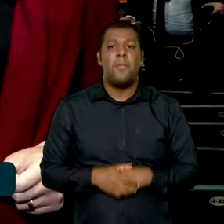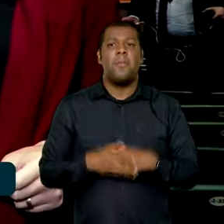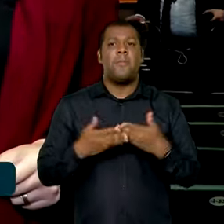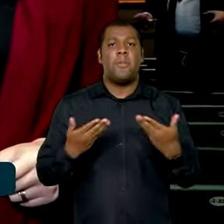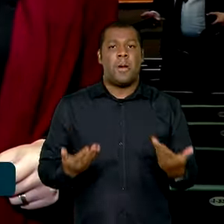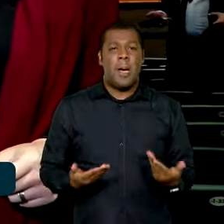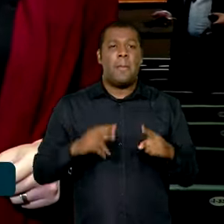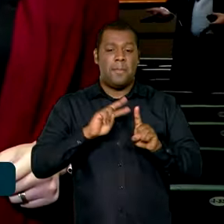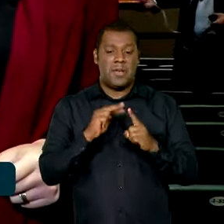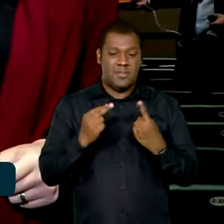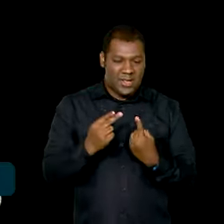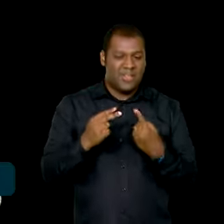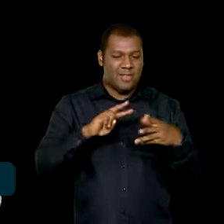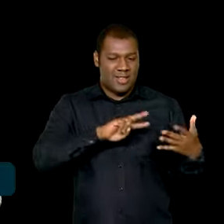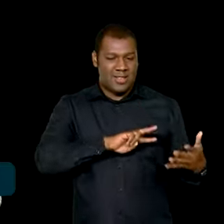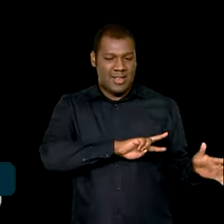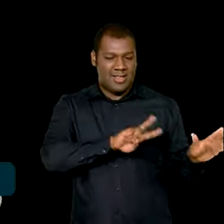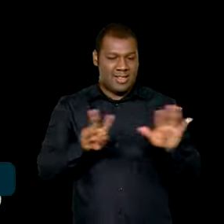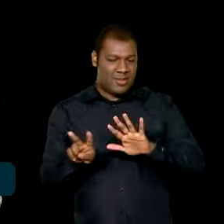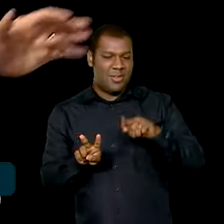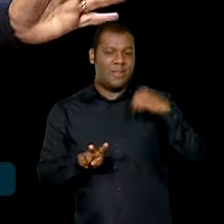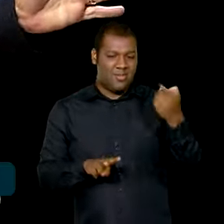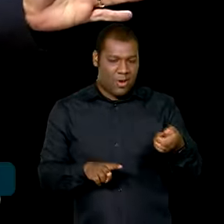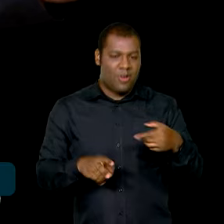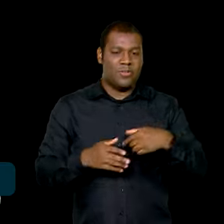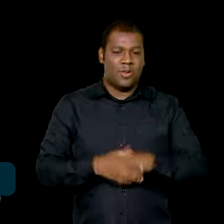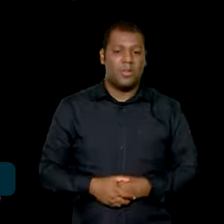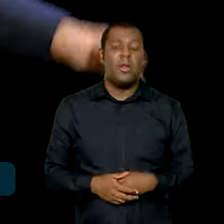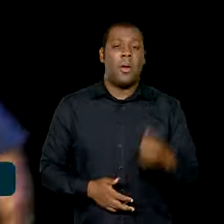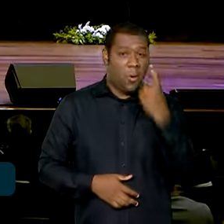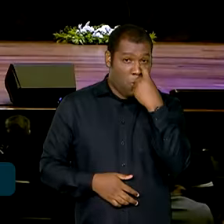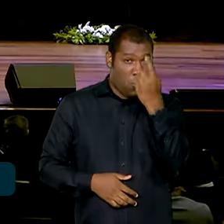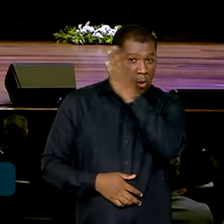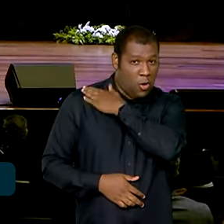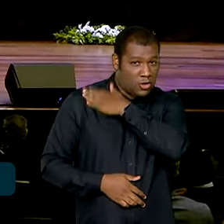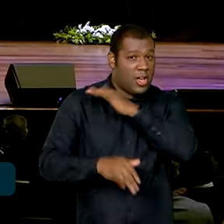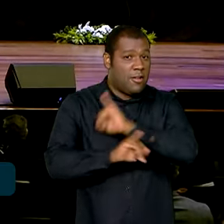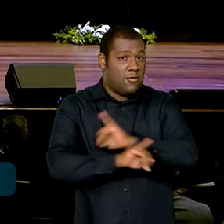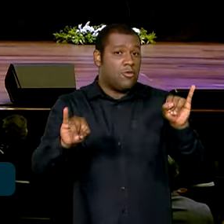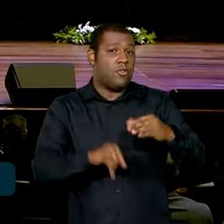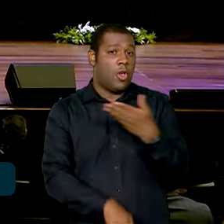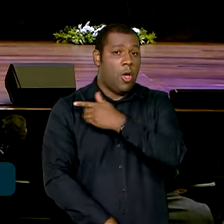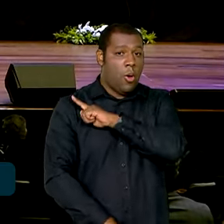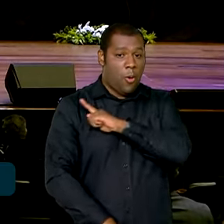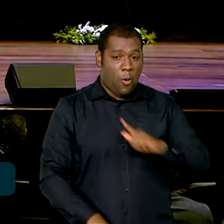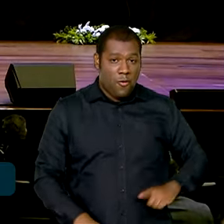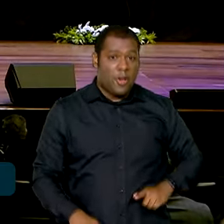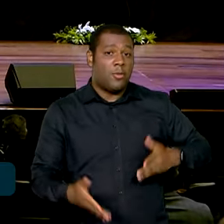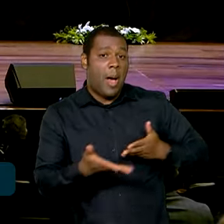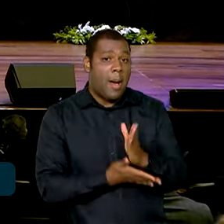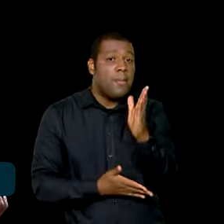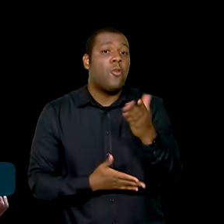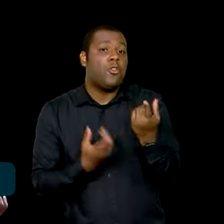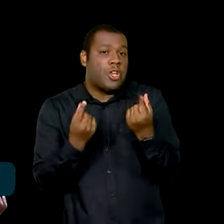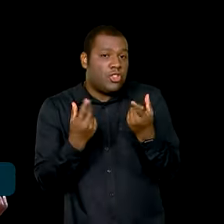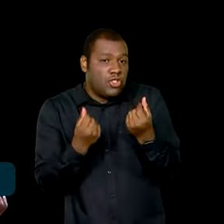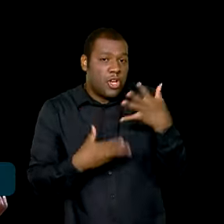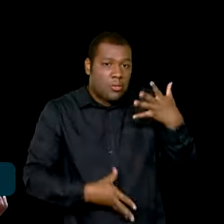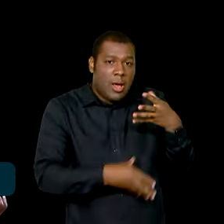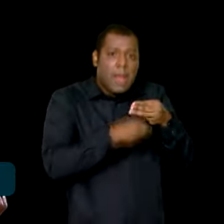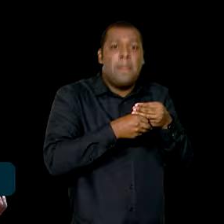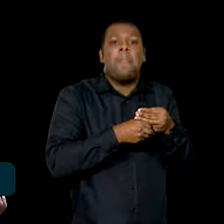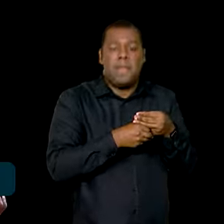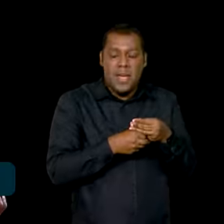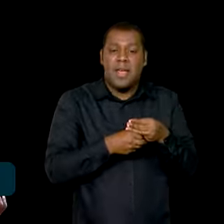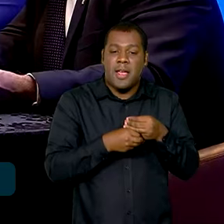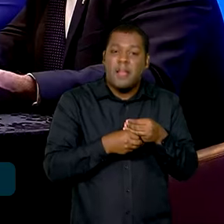prevista para a semana que vem. Rui Costa afirmou ainda que o governo aprovou o uso da verba de emendas parlamentares para as obras